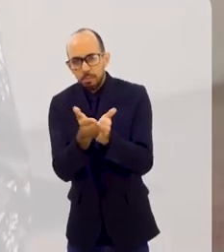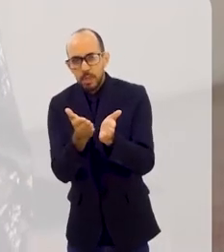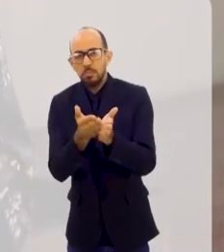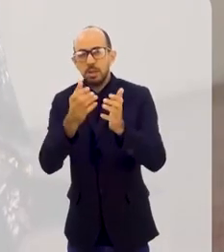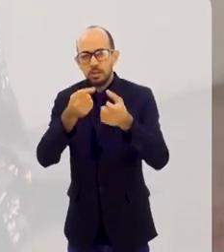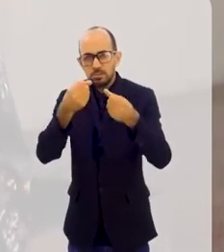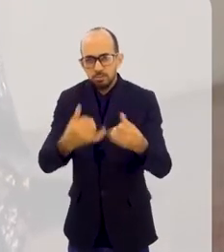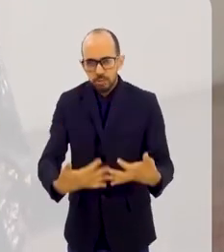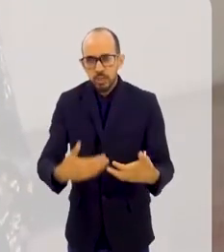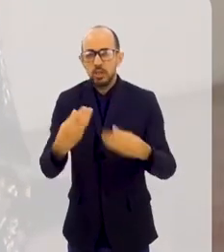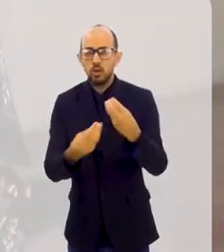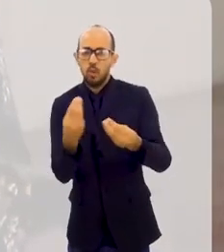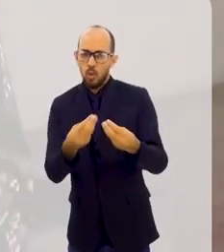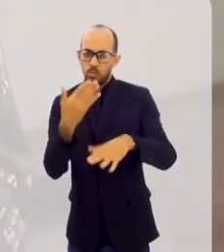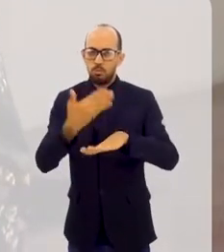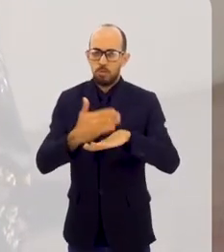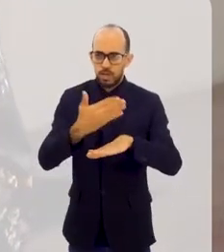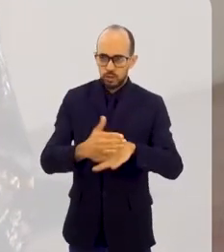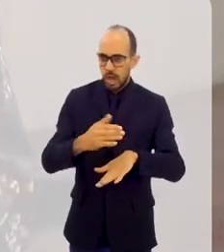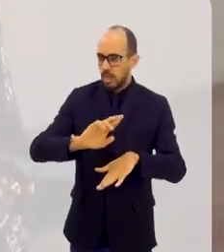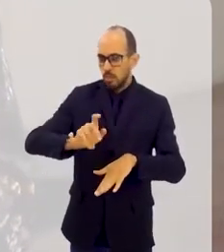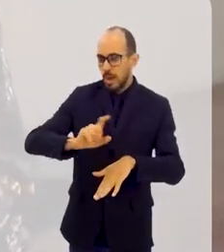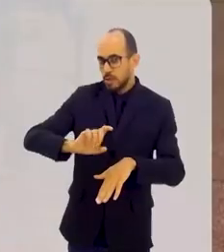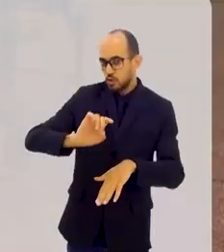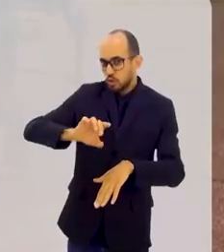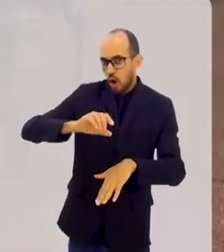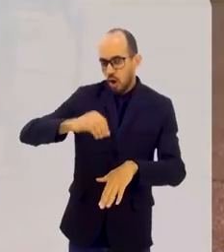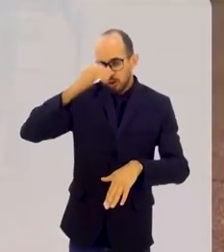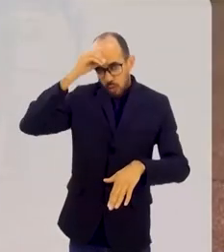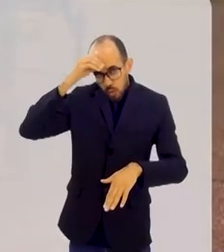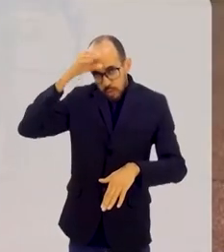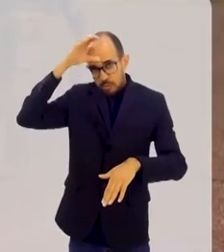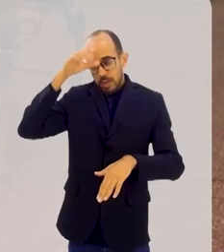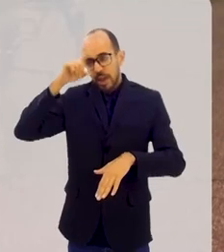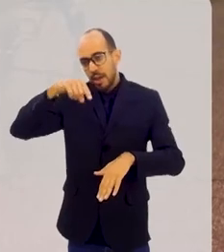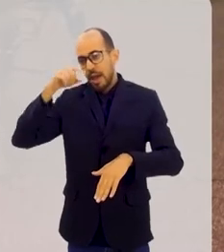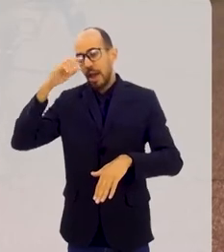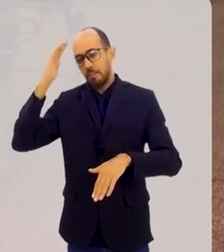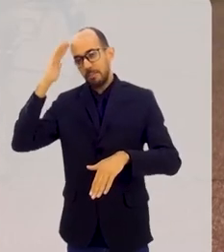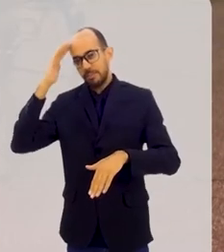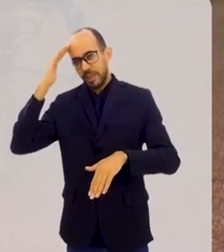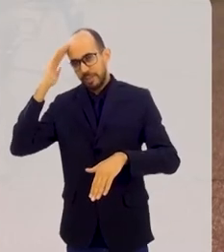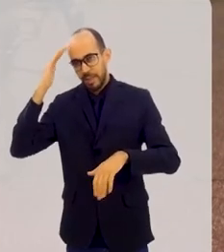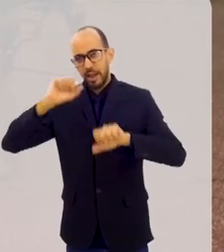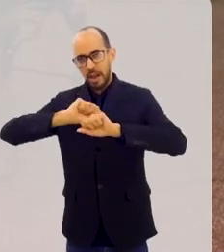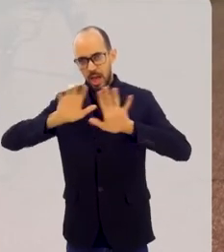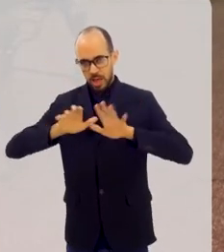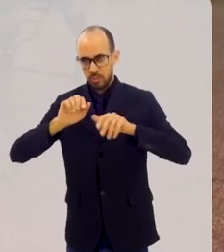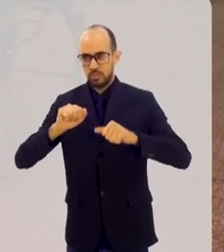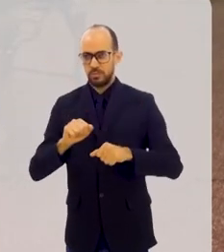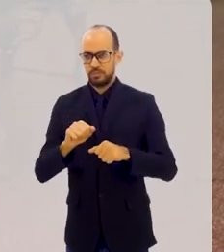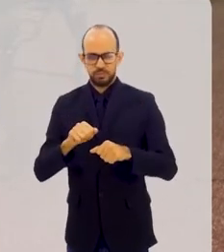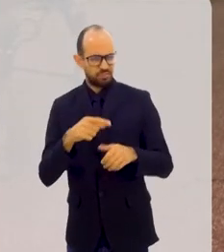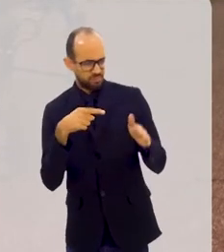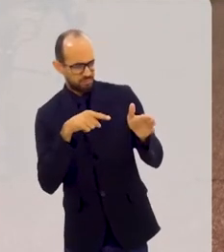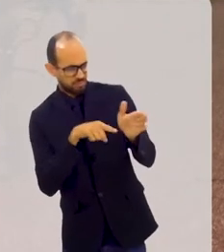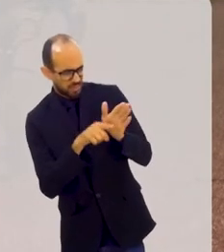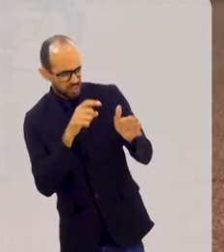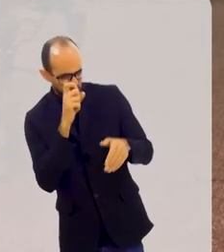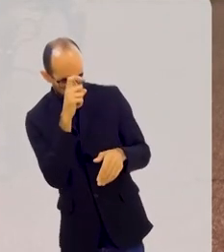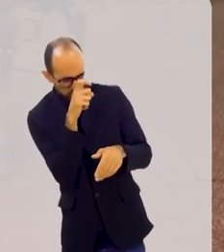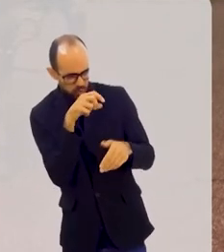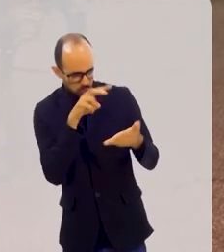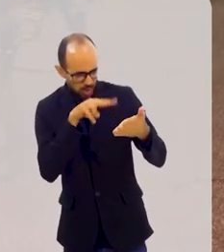e como eu devo praticar. Não é só ter conhecimento, é saber aplicar o que eu conheço. É difícil ler a